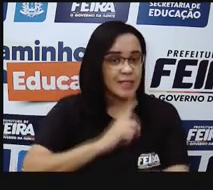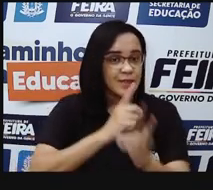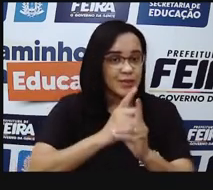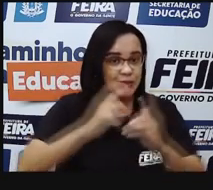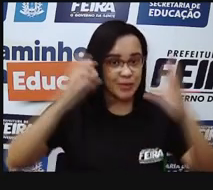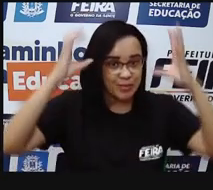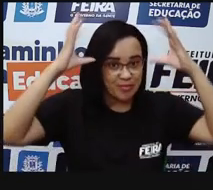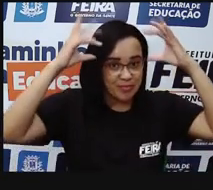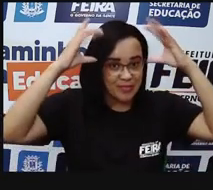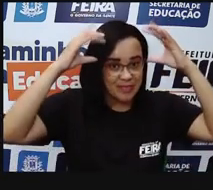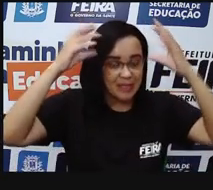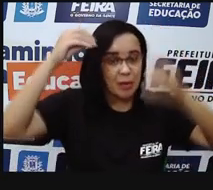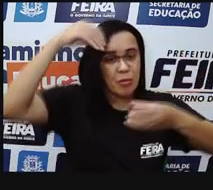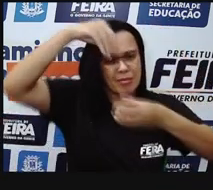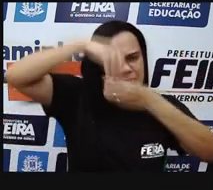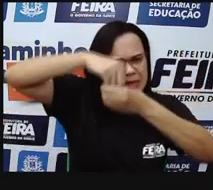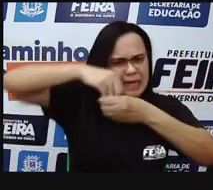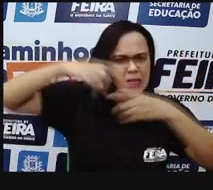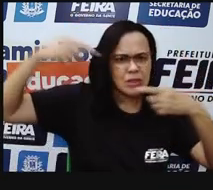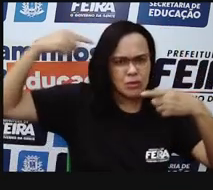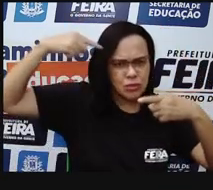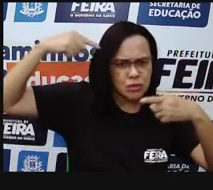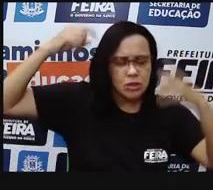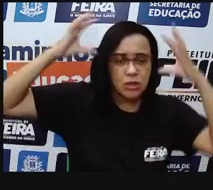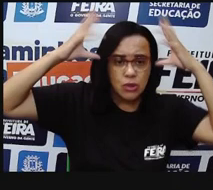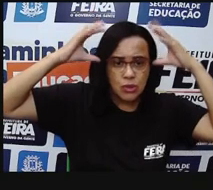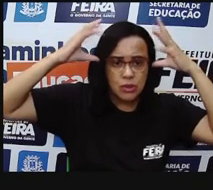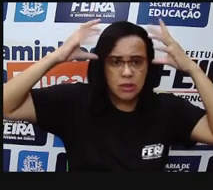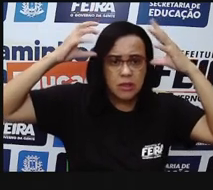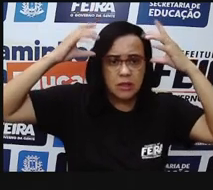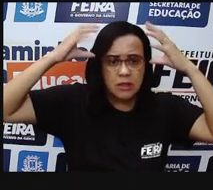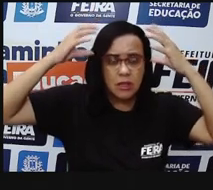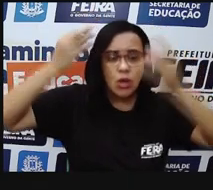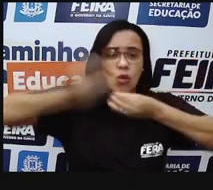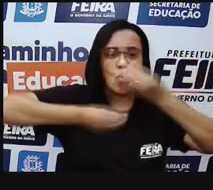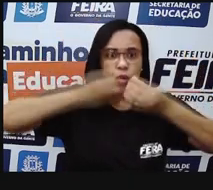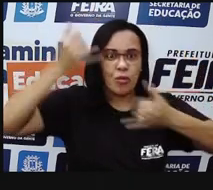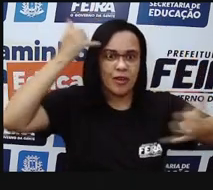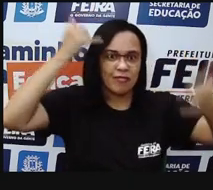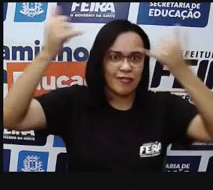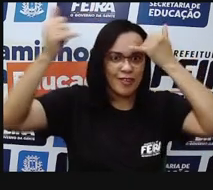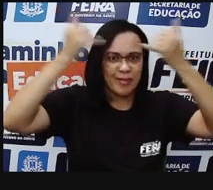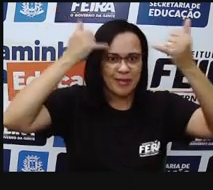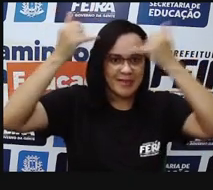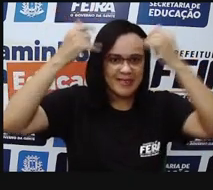gerar uma informação, uma imagem que a vai conseguir ver e entender o que a gente está vendo.